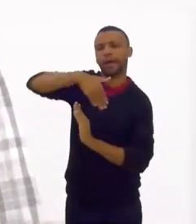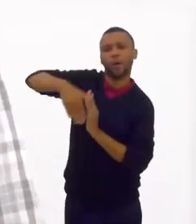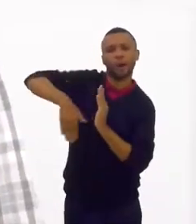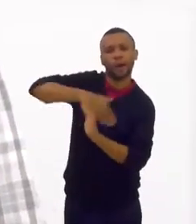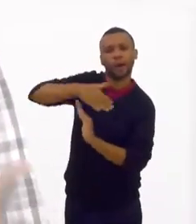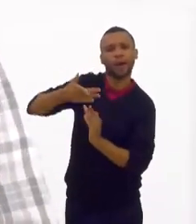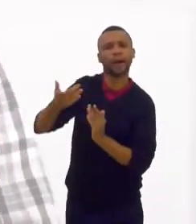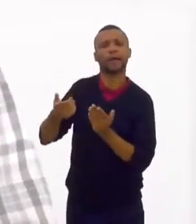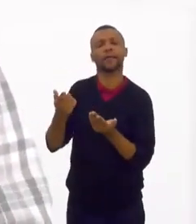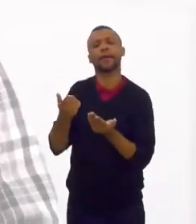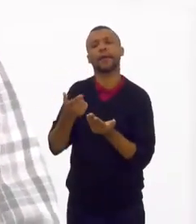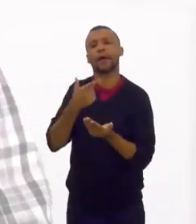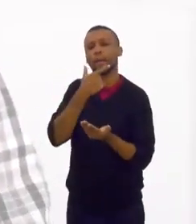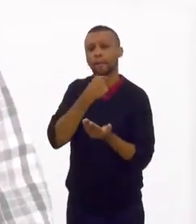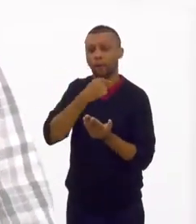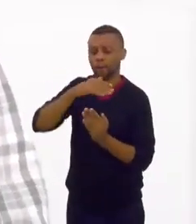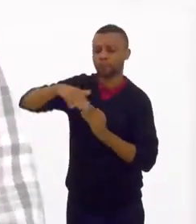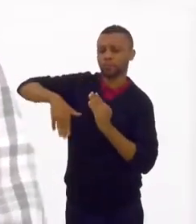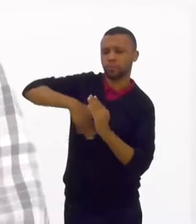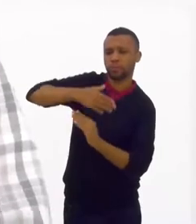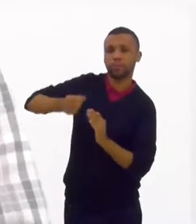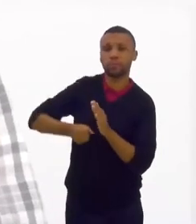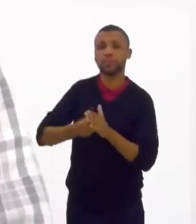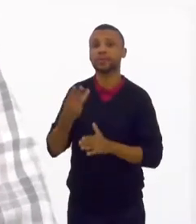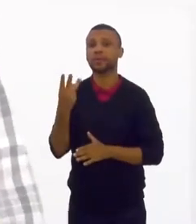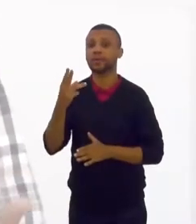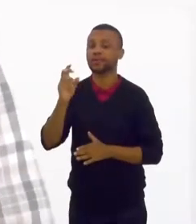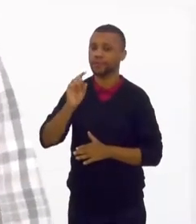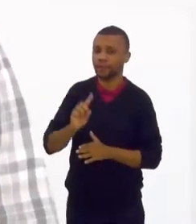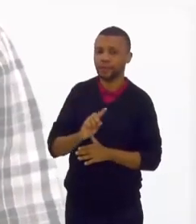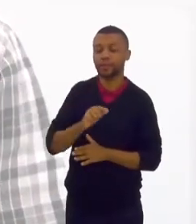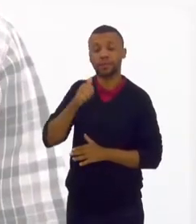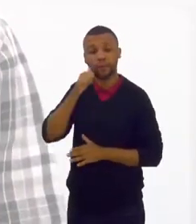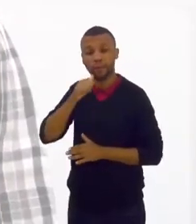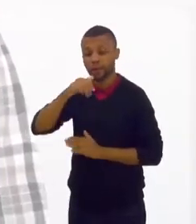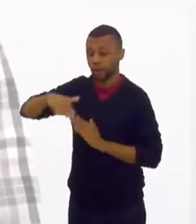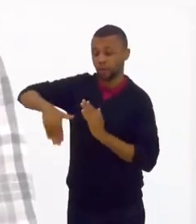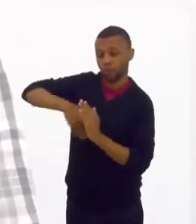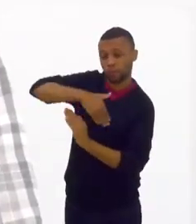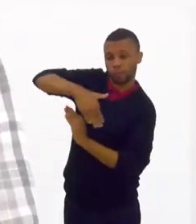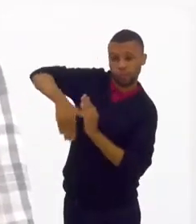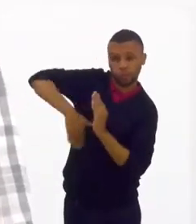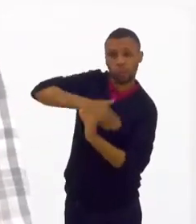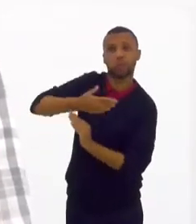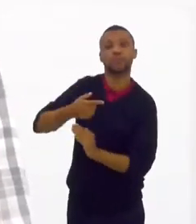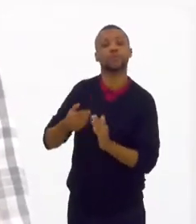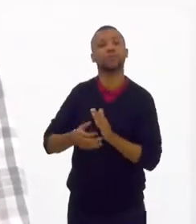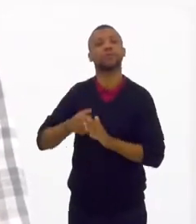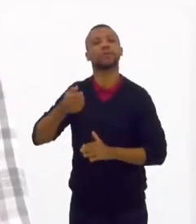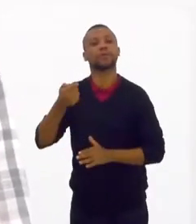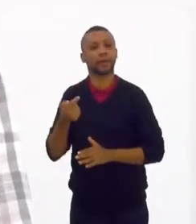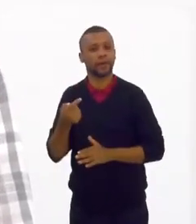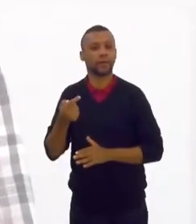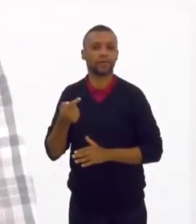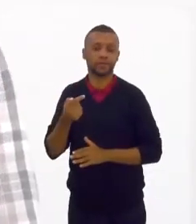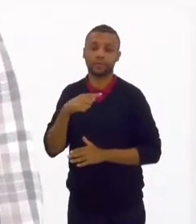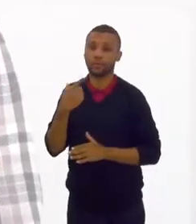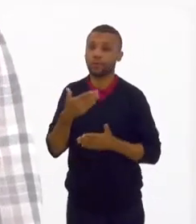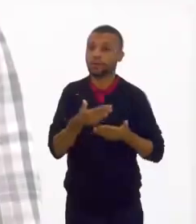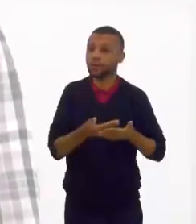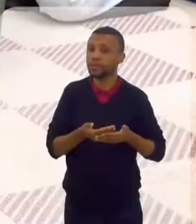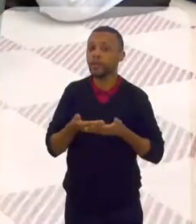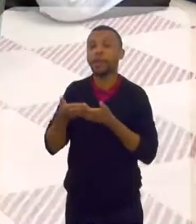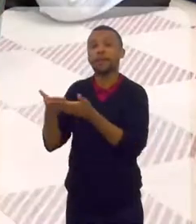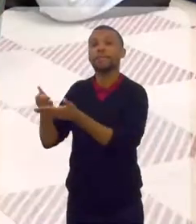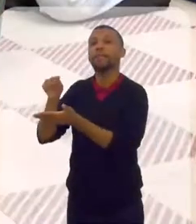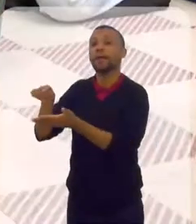homens são três, para mulheres são sete vezes. Ok? E aí, depois, levar para enterrar.